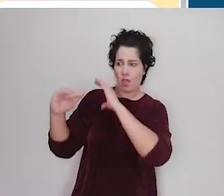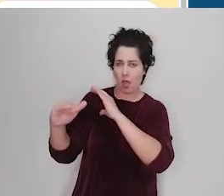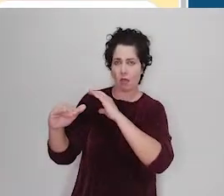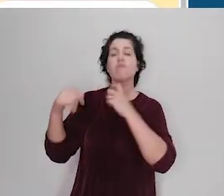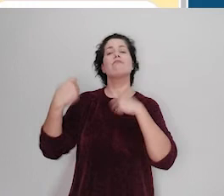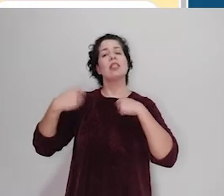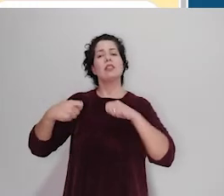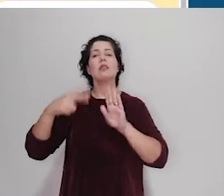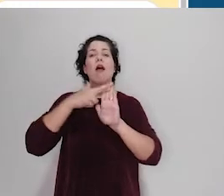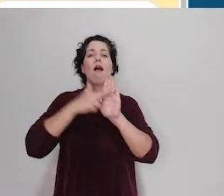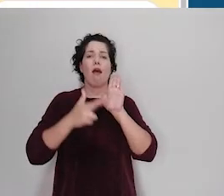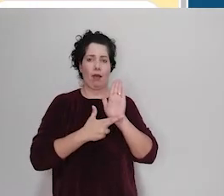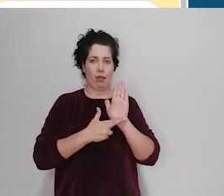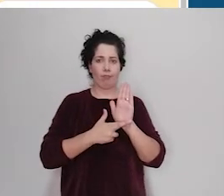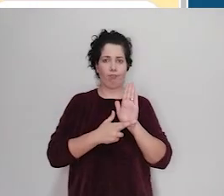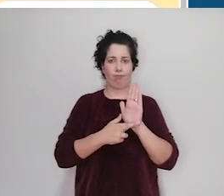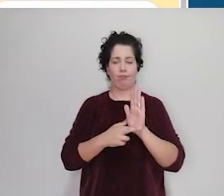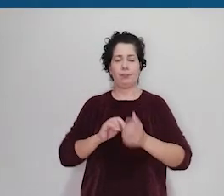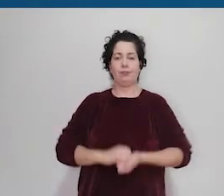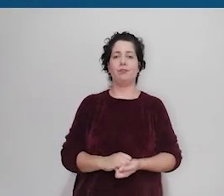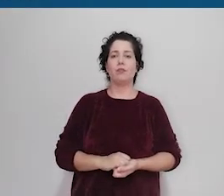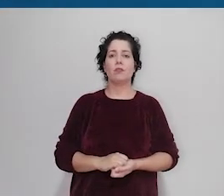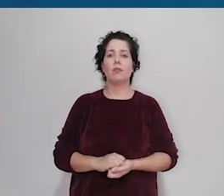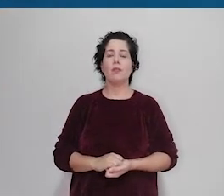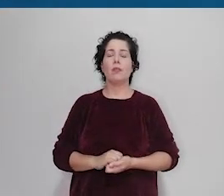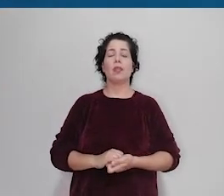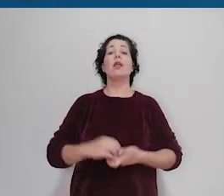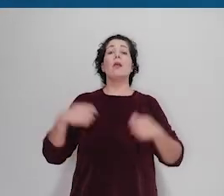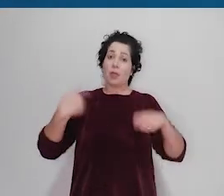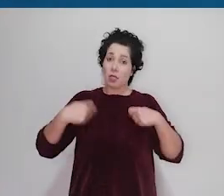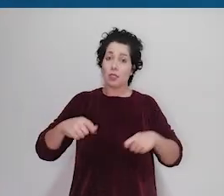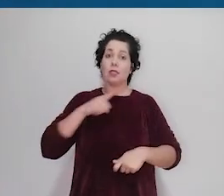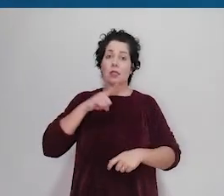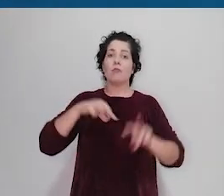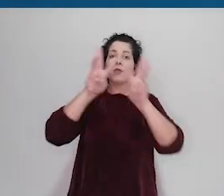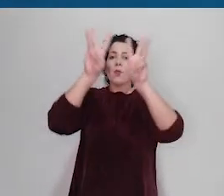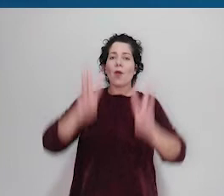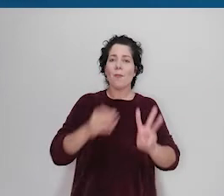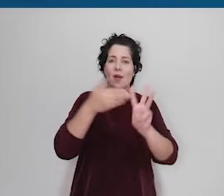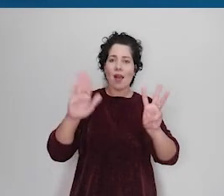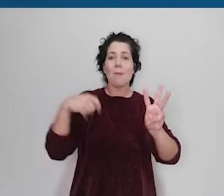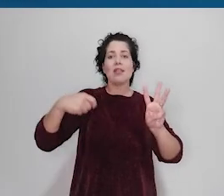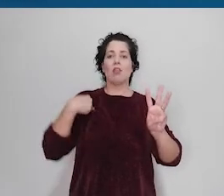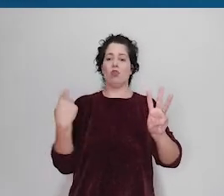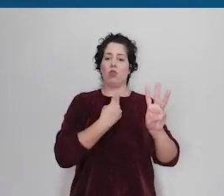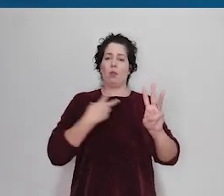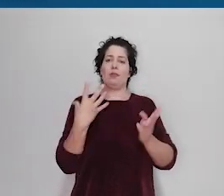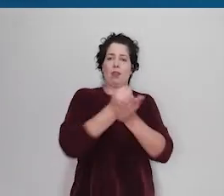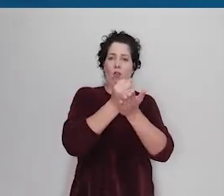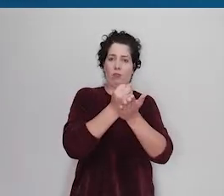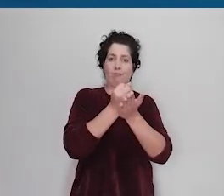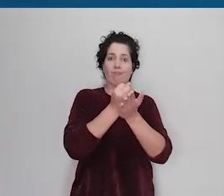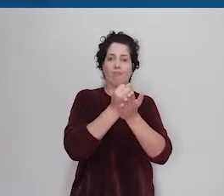seguir os seguintes passos. Primeiro, garantir que tenha cadastro na UFPR aberta. Se ainda não